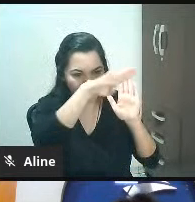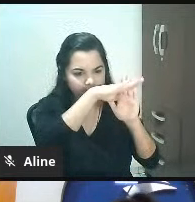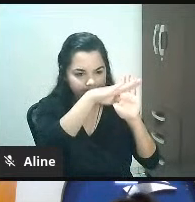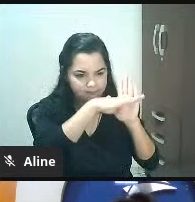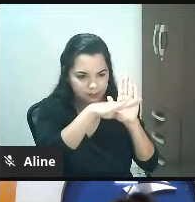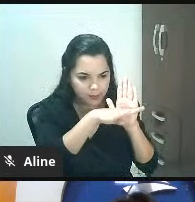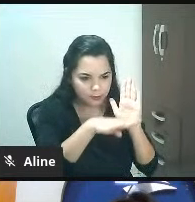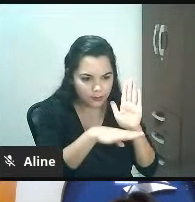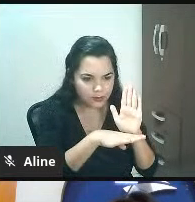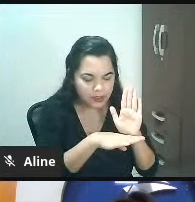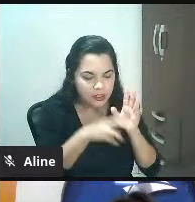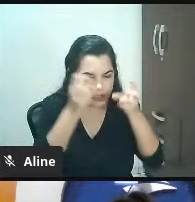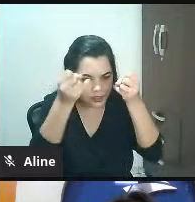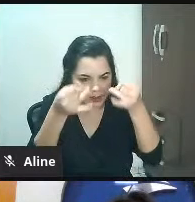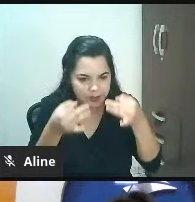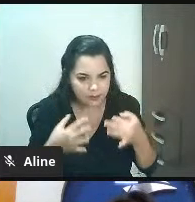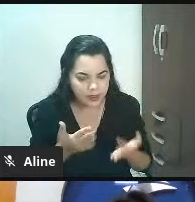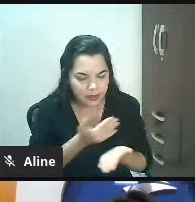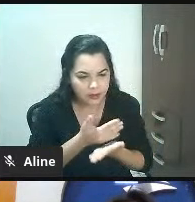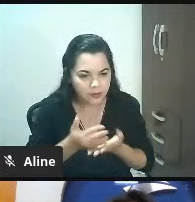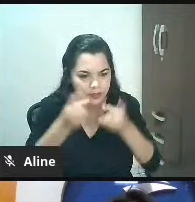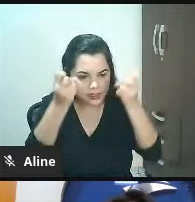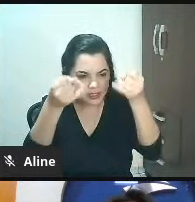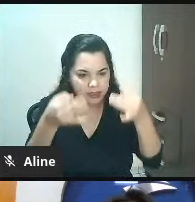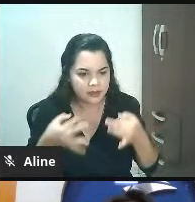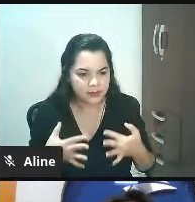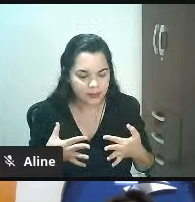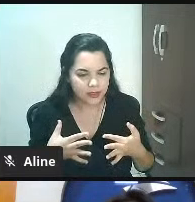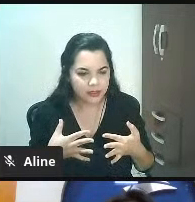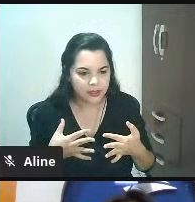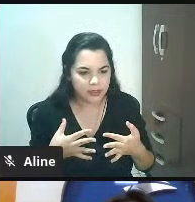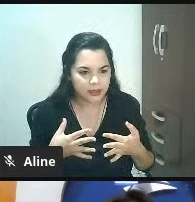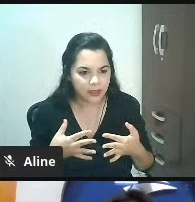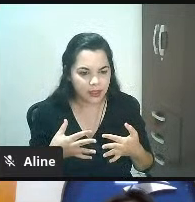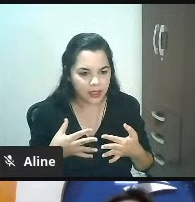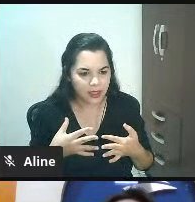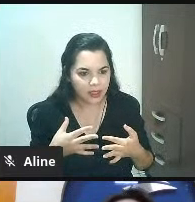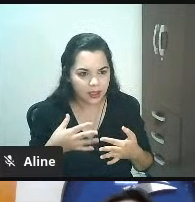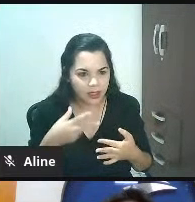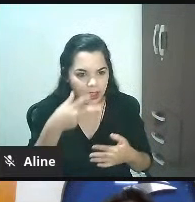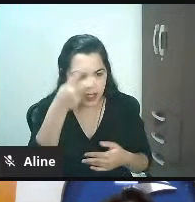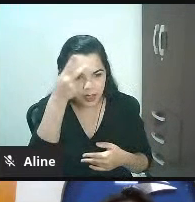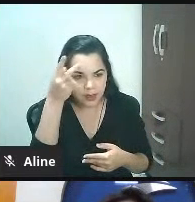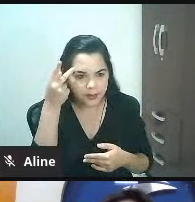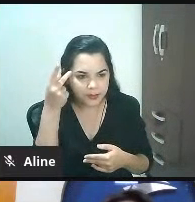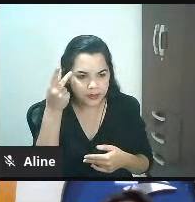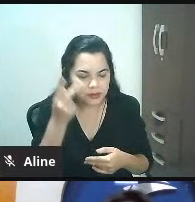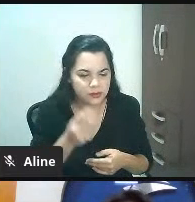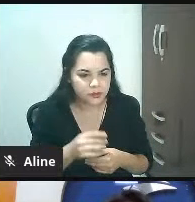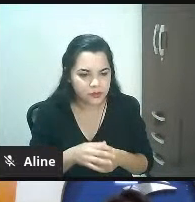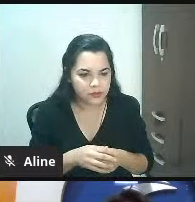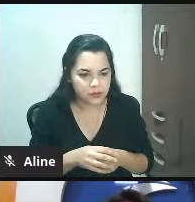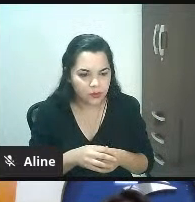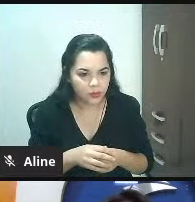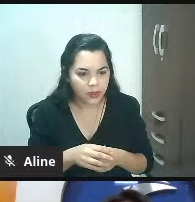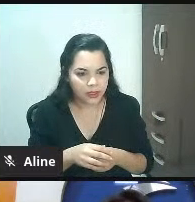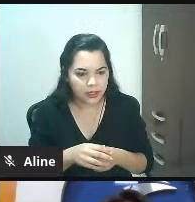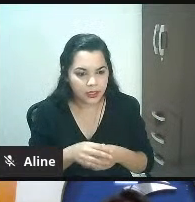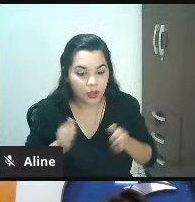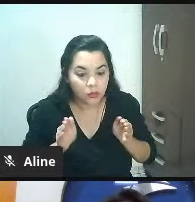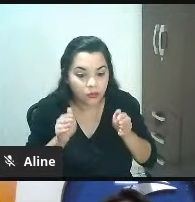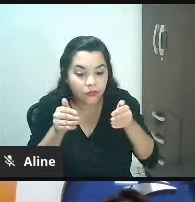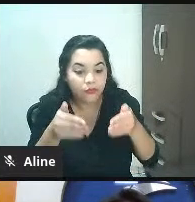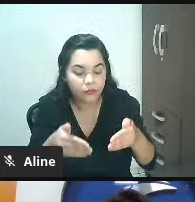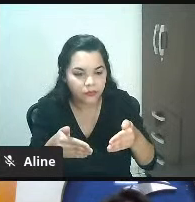começar falando daquela pessoa que é a, vamos chamar que é a mola propulsora, é o norte, é a